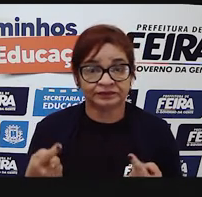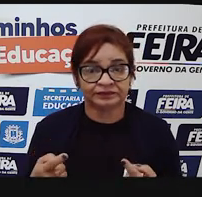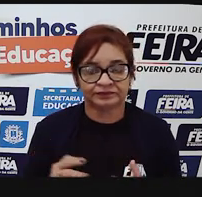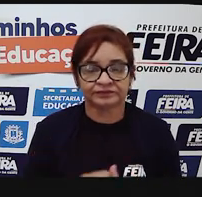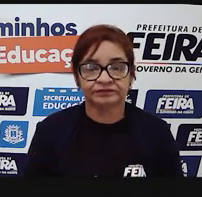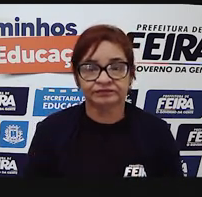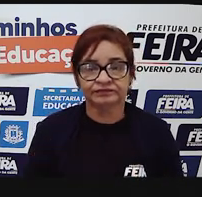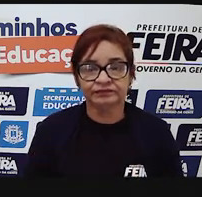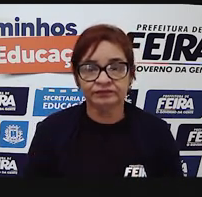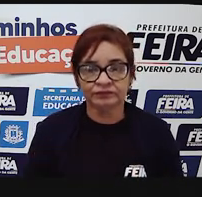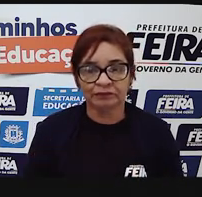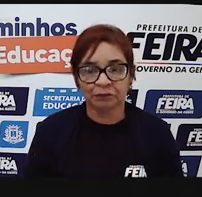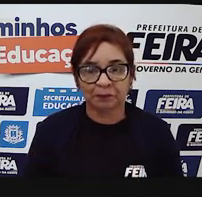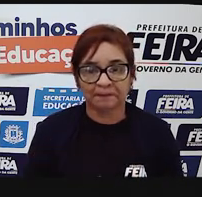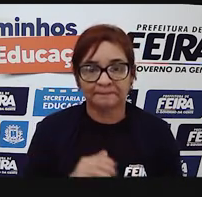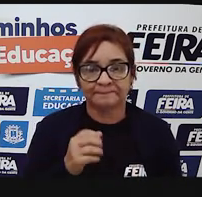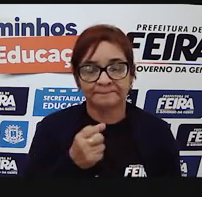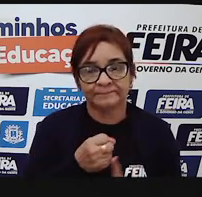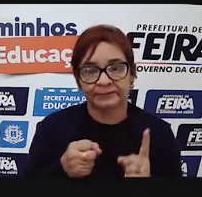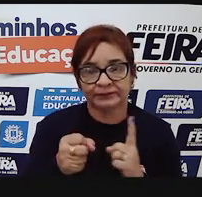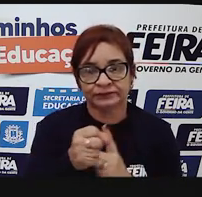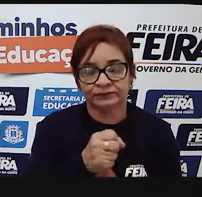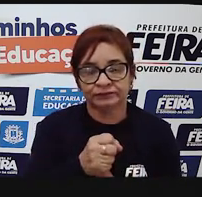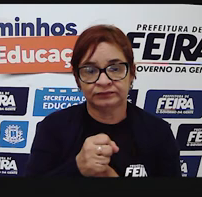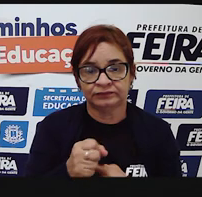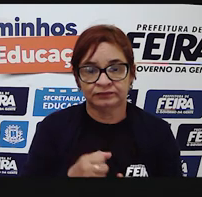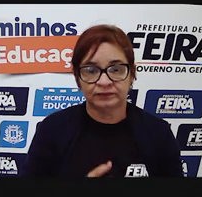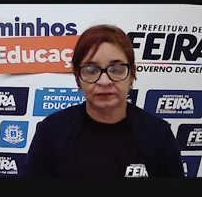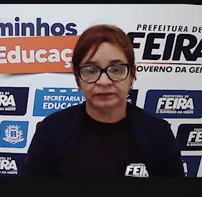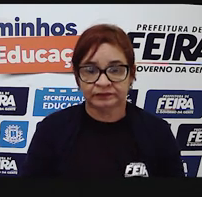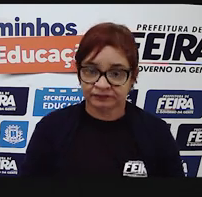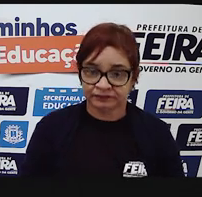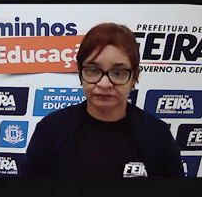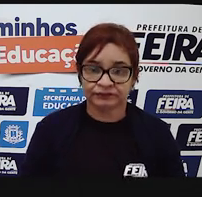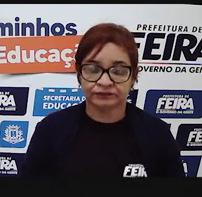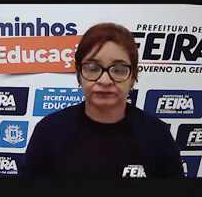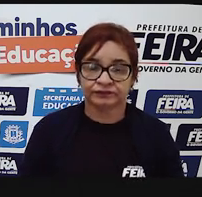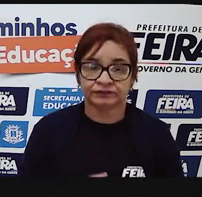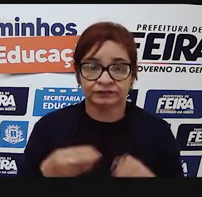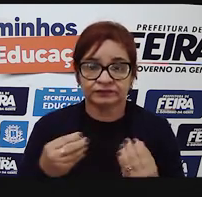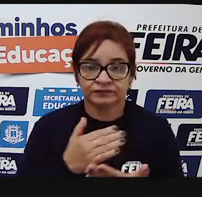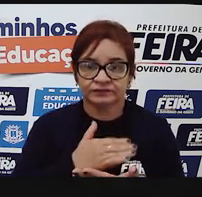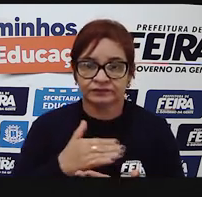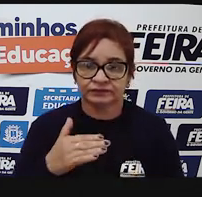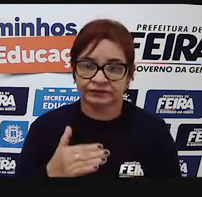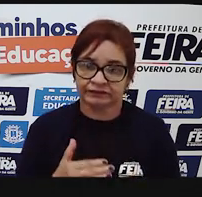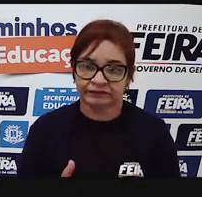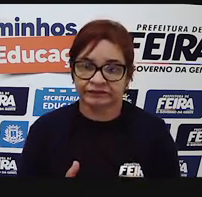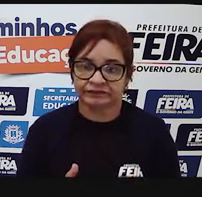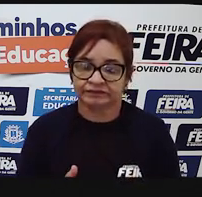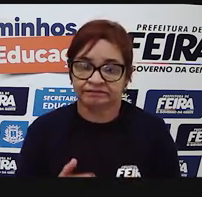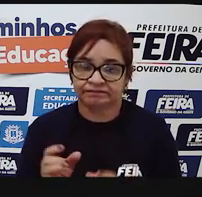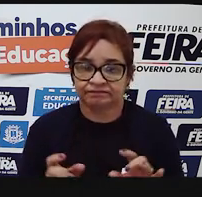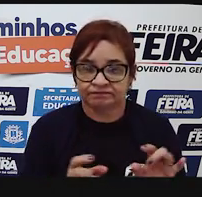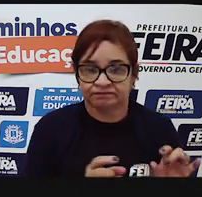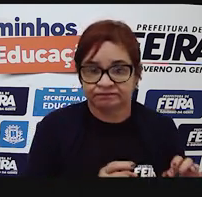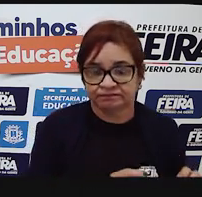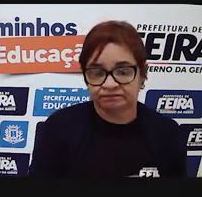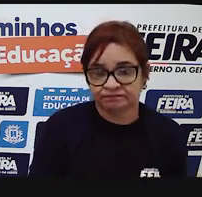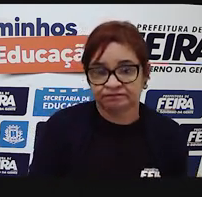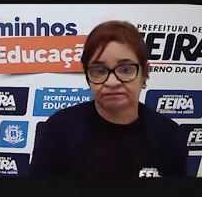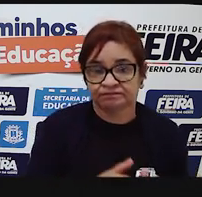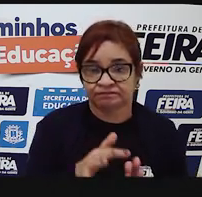social do meme? É o fato social amplamente divulgado. Qual é origem dele? É uma origem isolada,